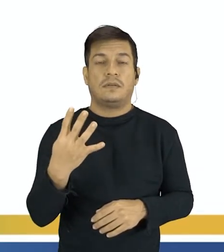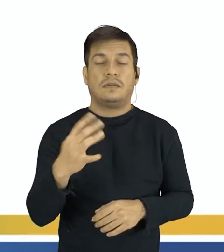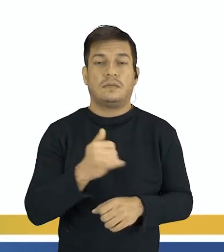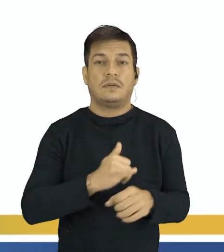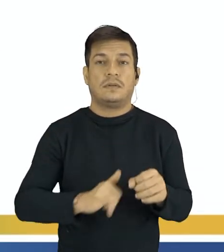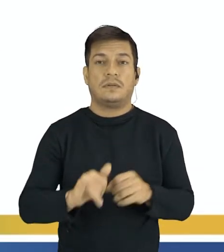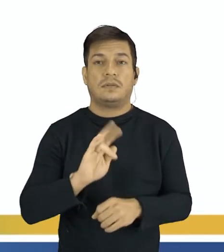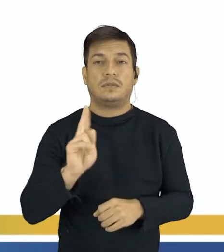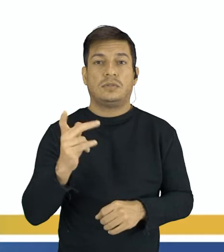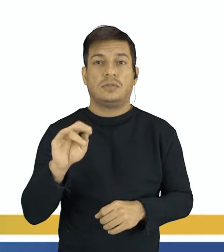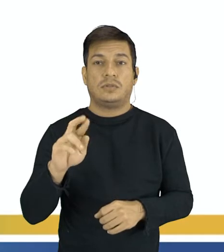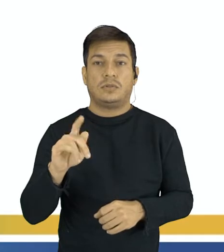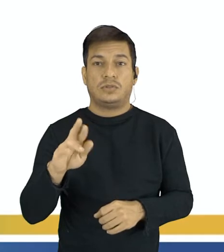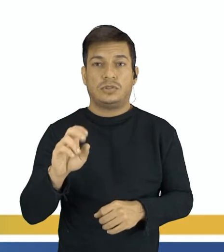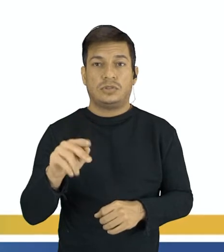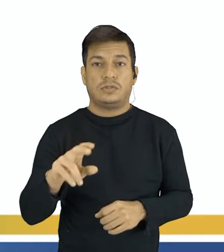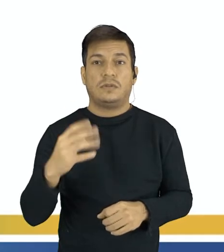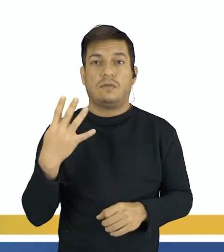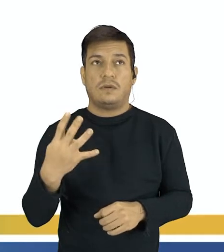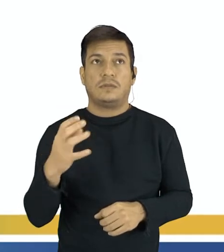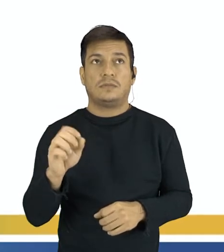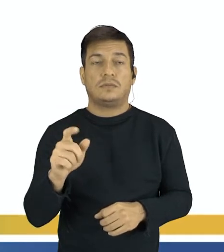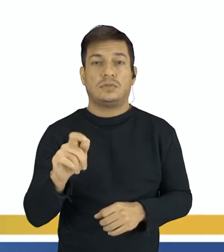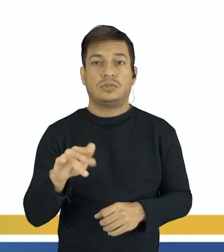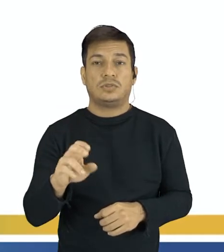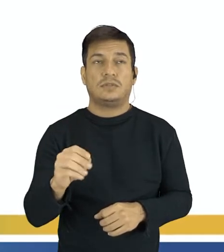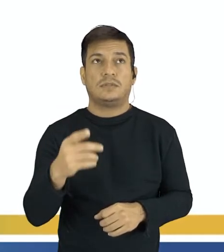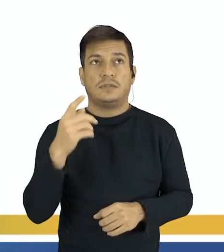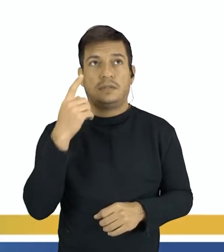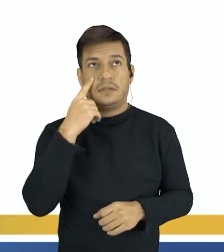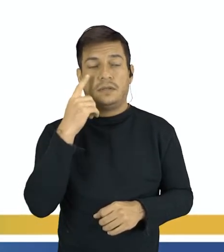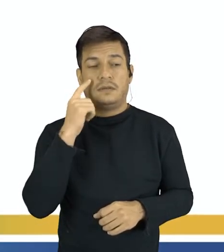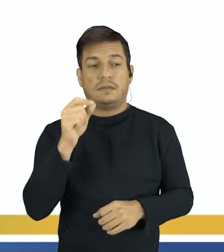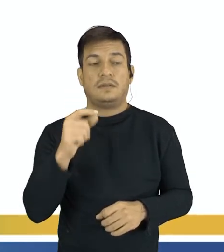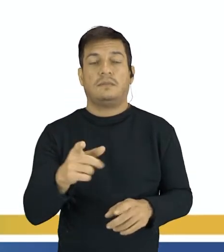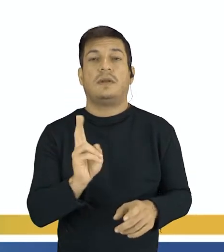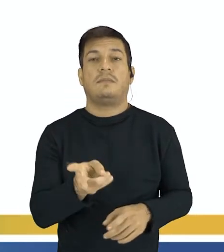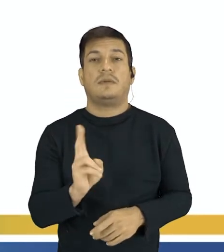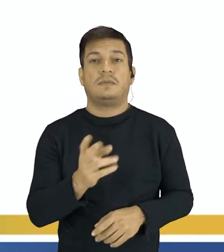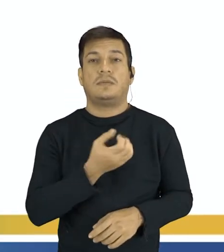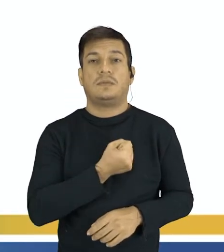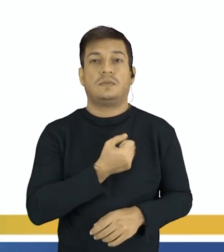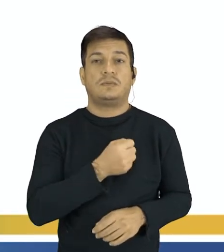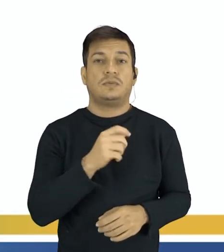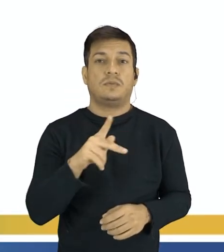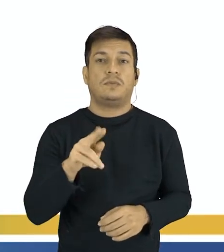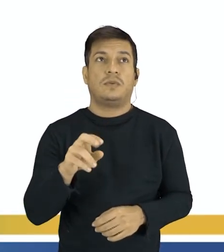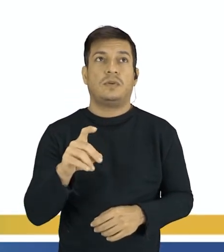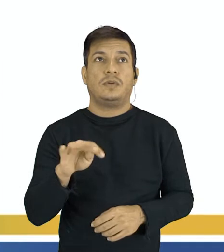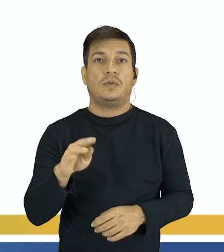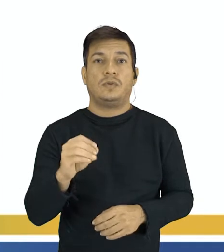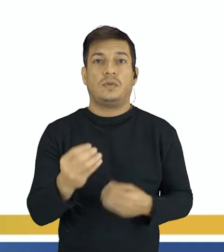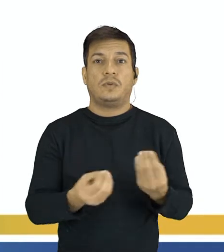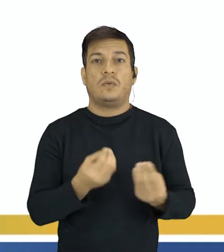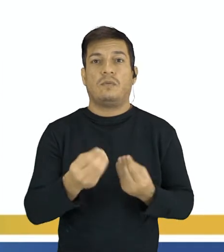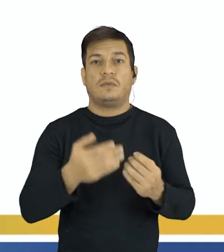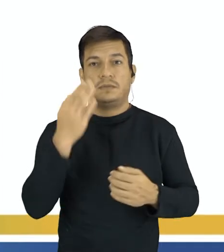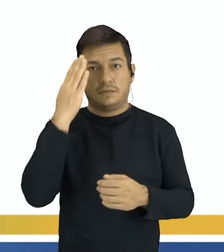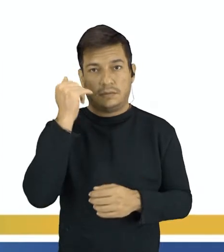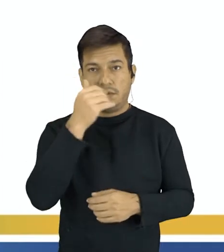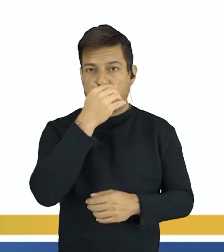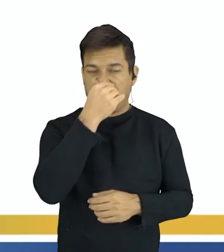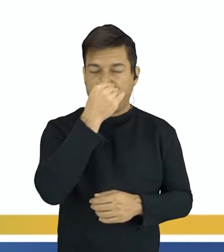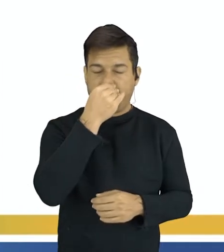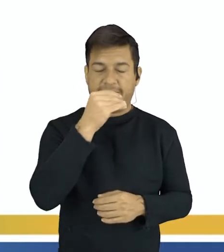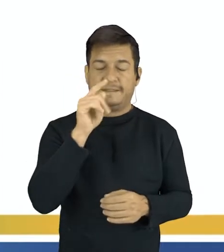hidrogênio e 4 de oxigênio nos reagentes e a gente observa essa mesma numeração nos produtos. Como que a gente sabe